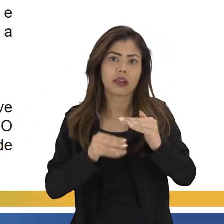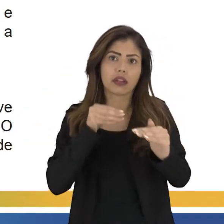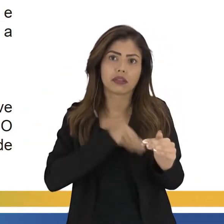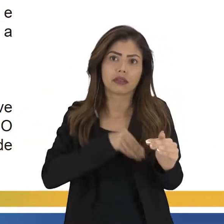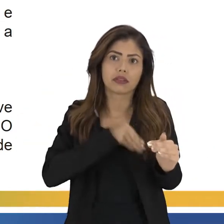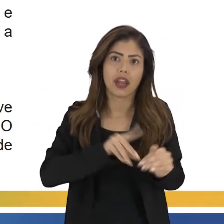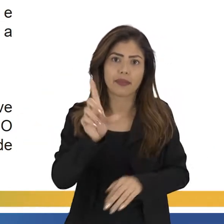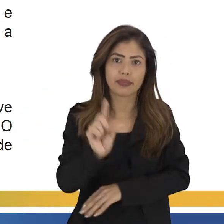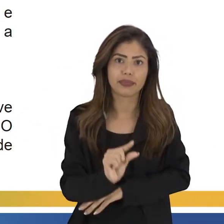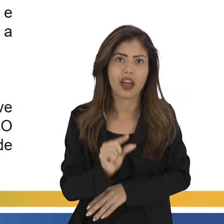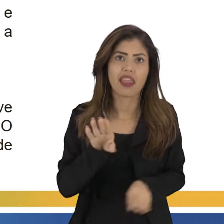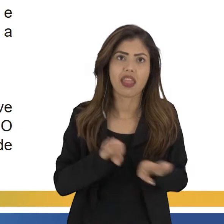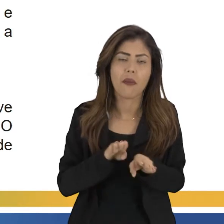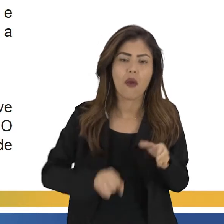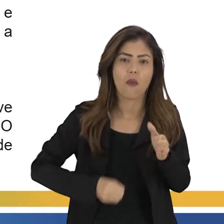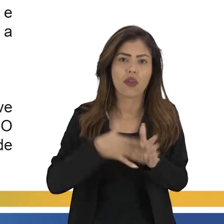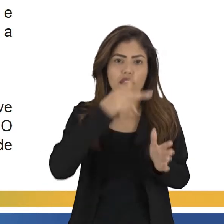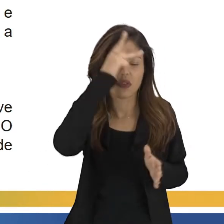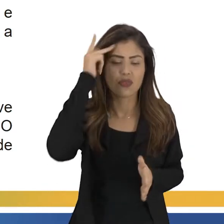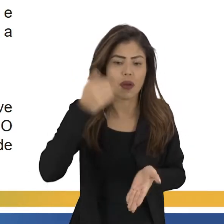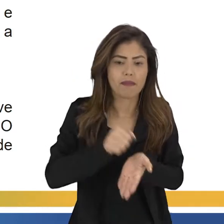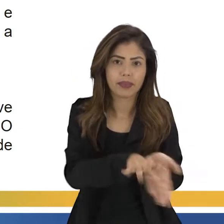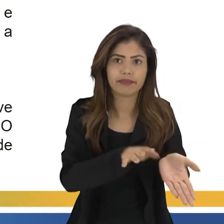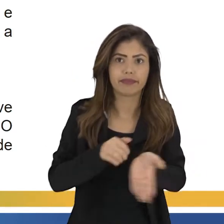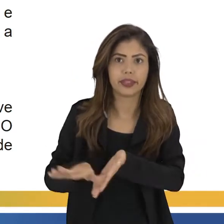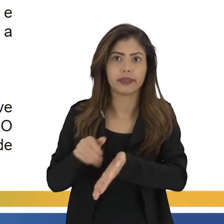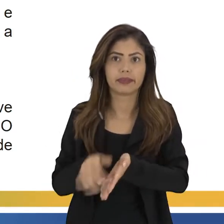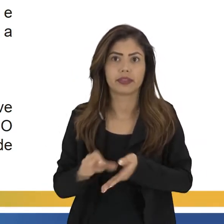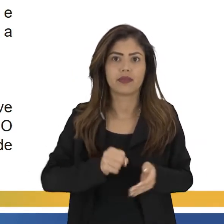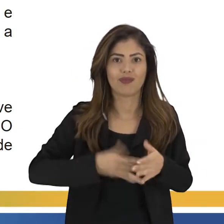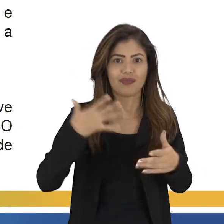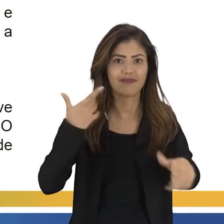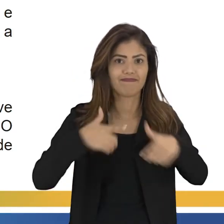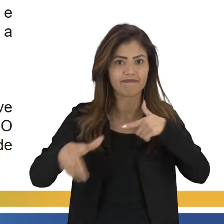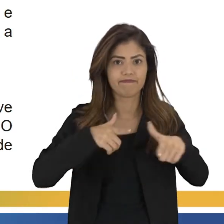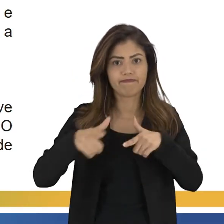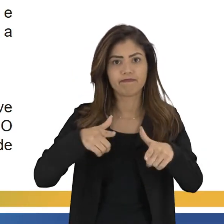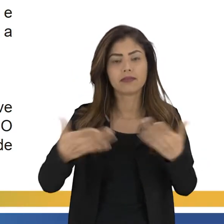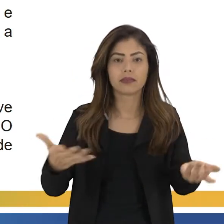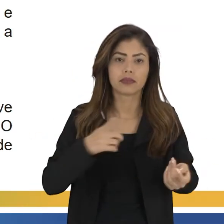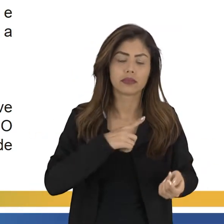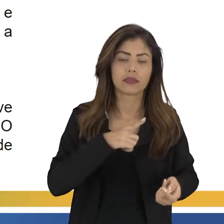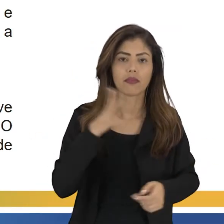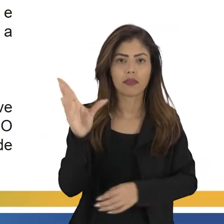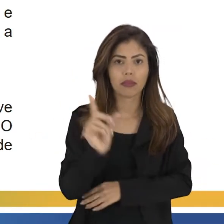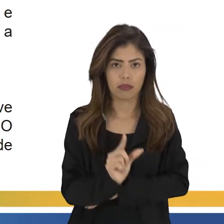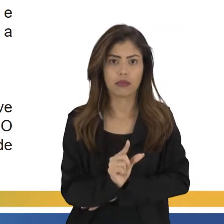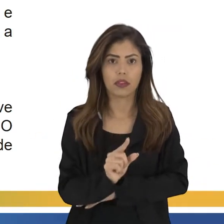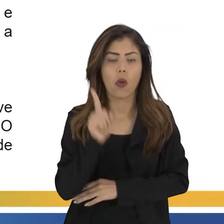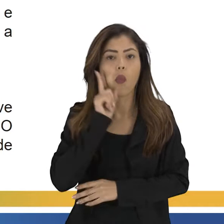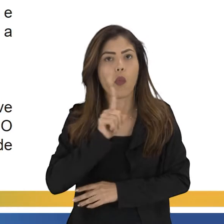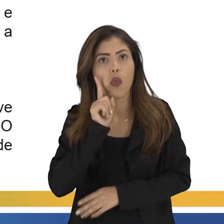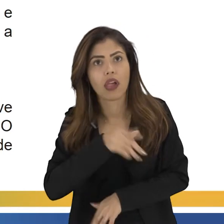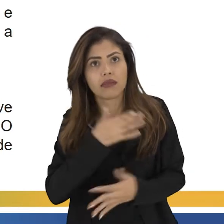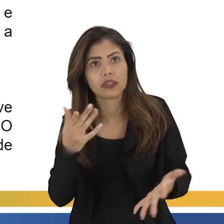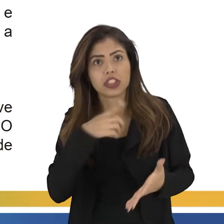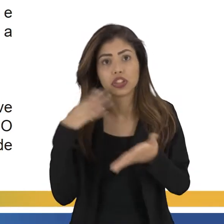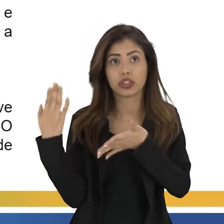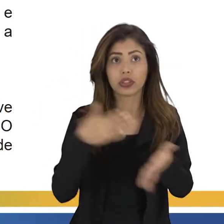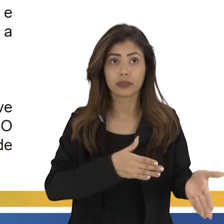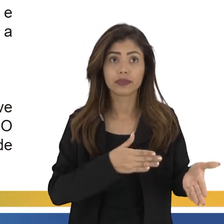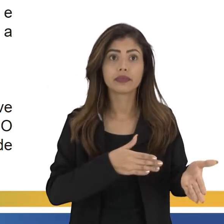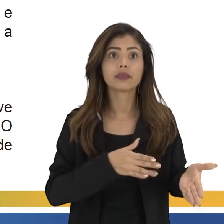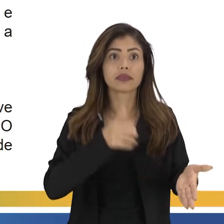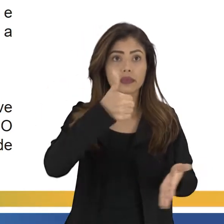e demissões de milhões de trabalhadores. O número de desempregados nos Estados Unidos, então, ele chegou